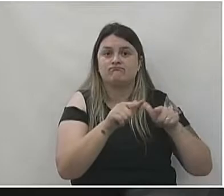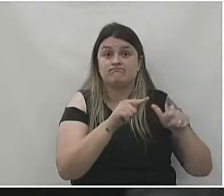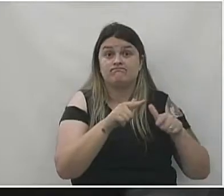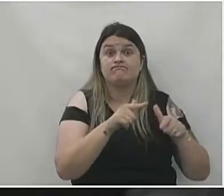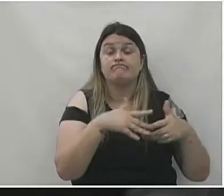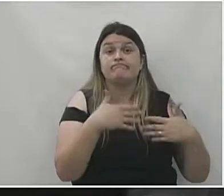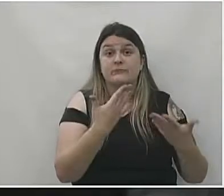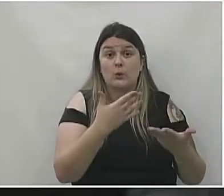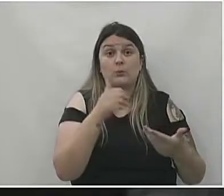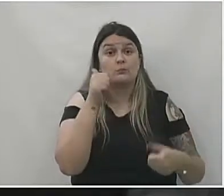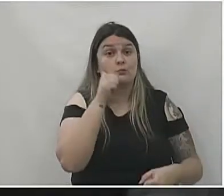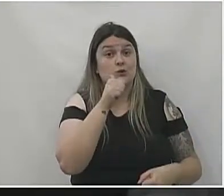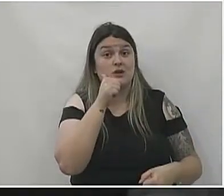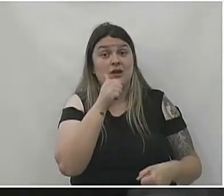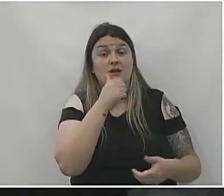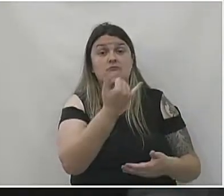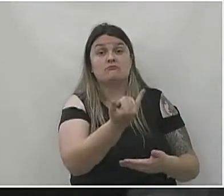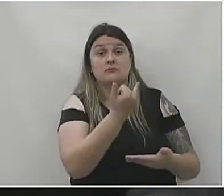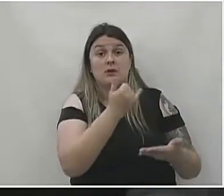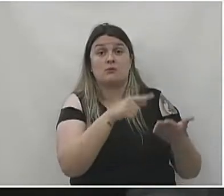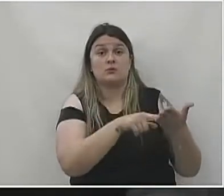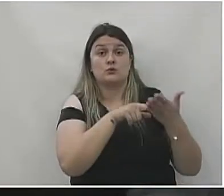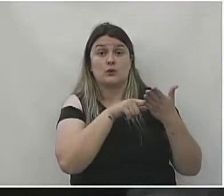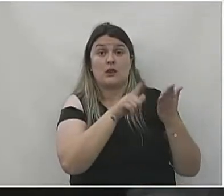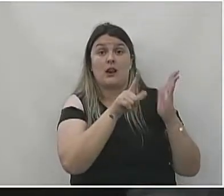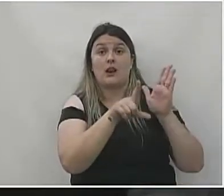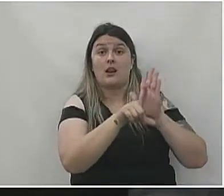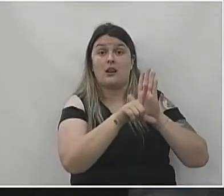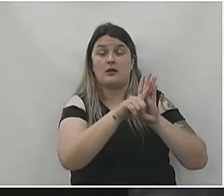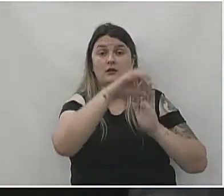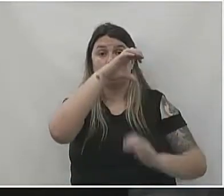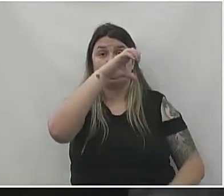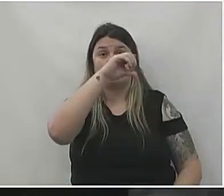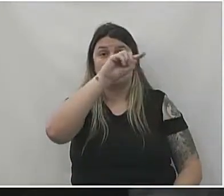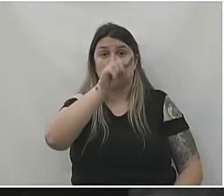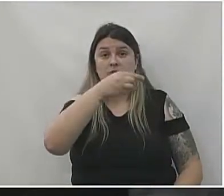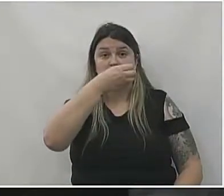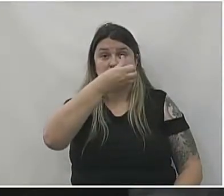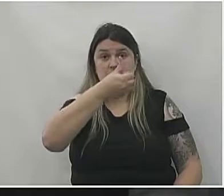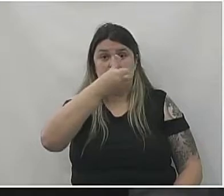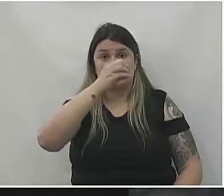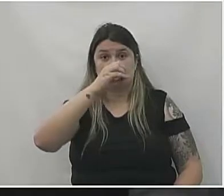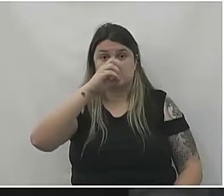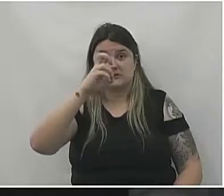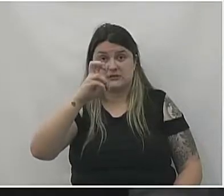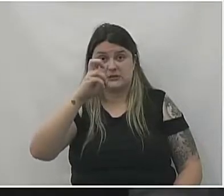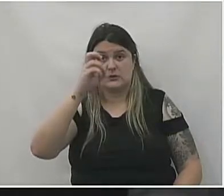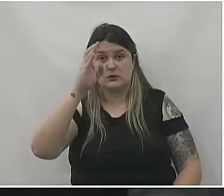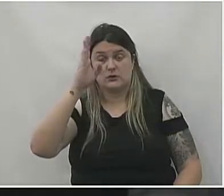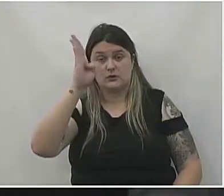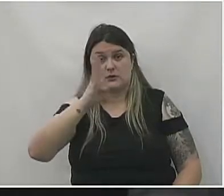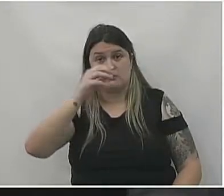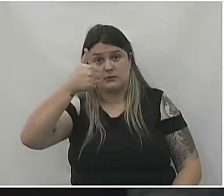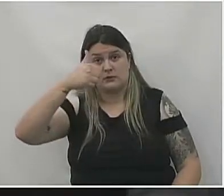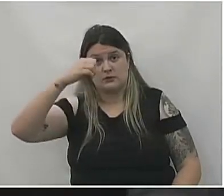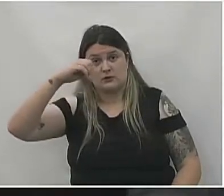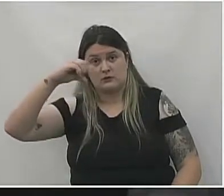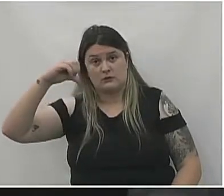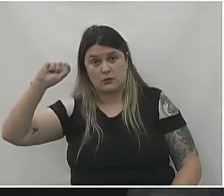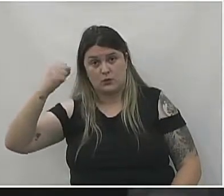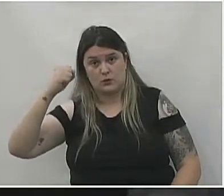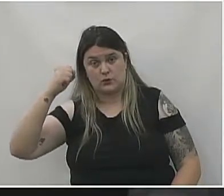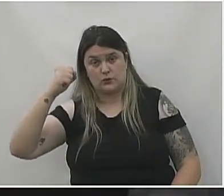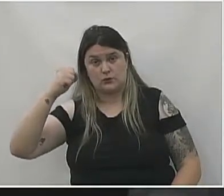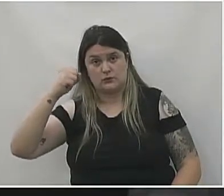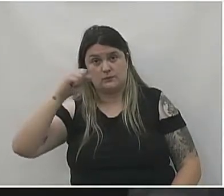E elas me passaram a lei também, né, lei 9605 de 1998, a